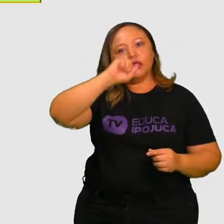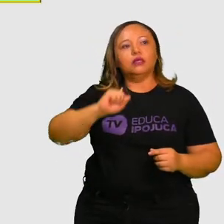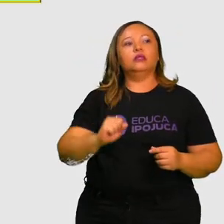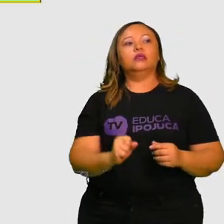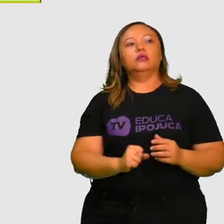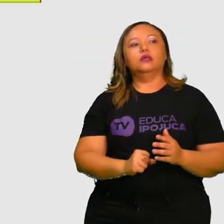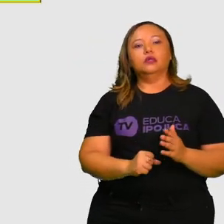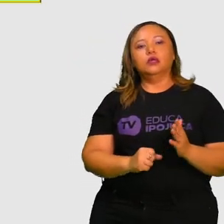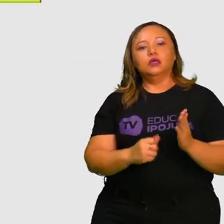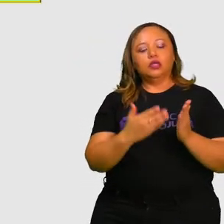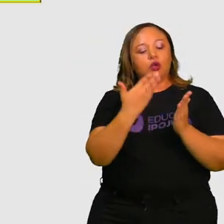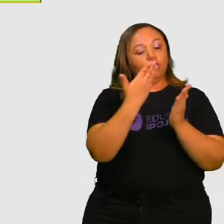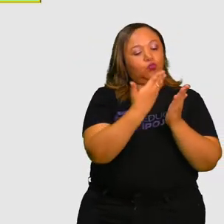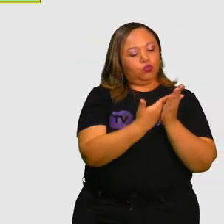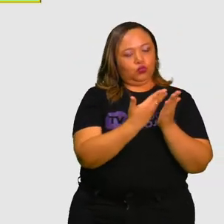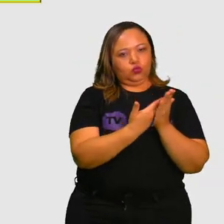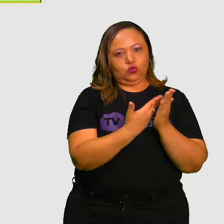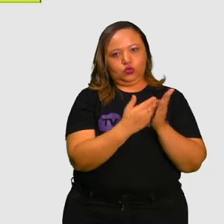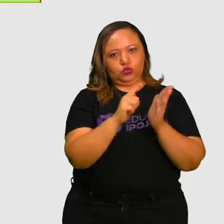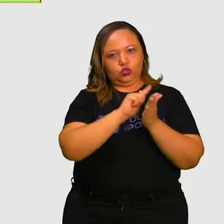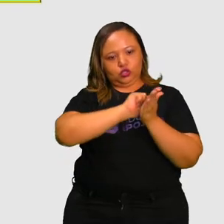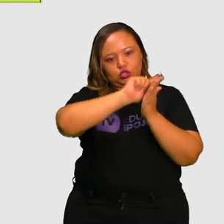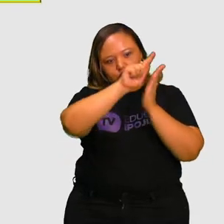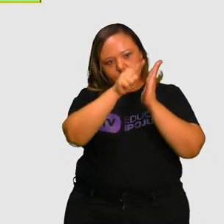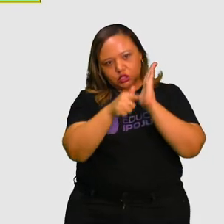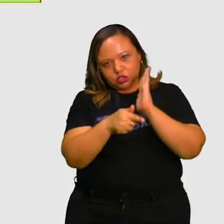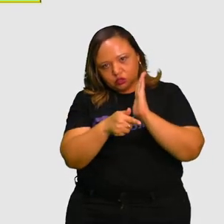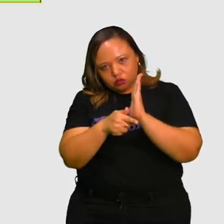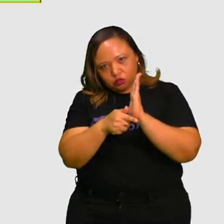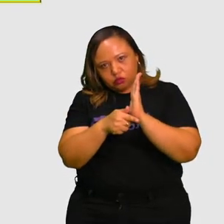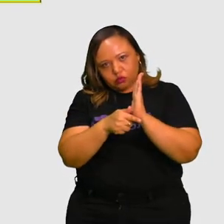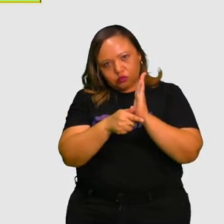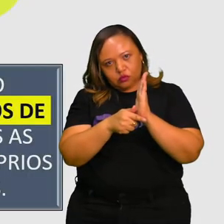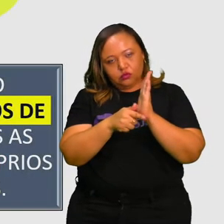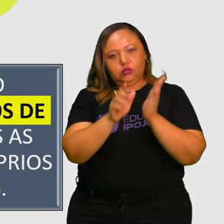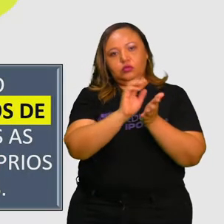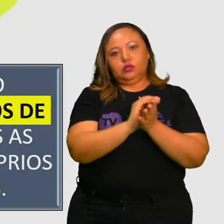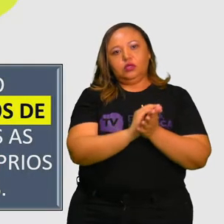científica, não é? Mas vocês lembram o que é ciência?